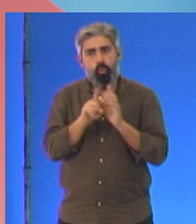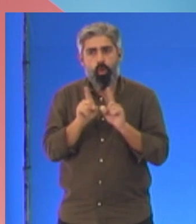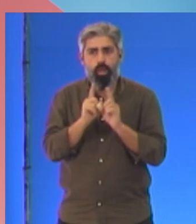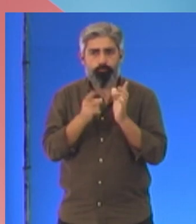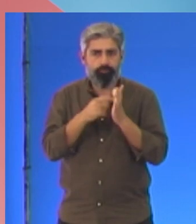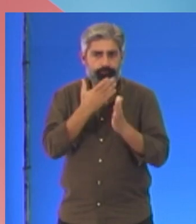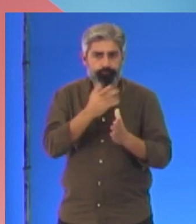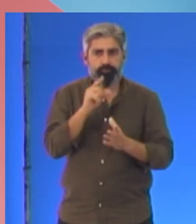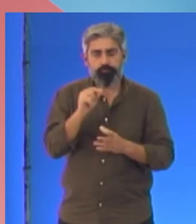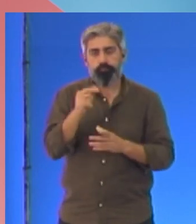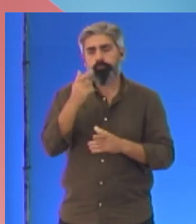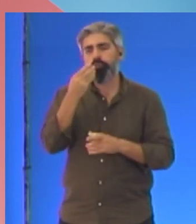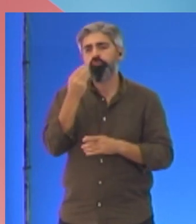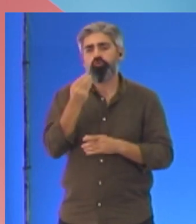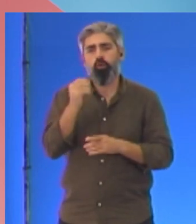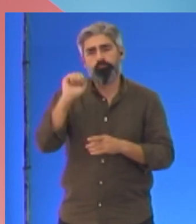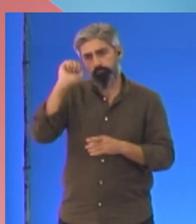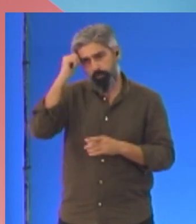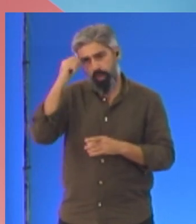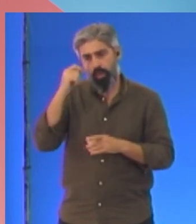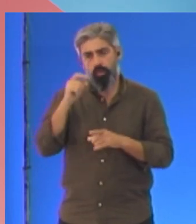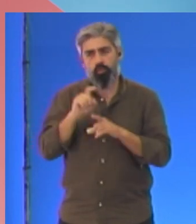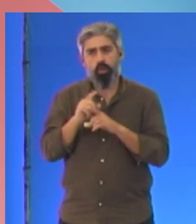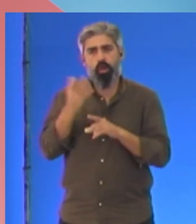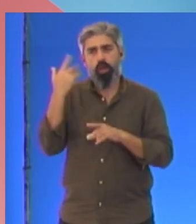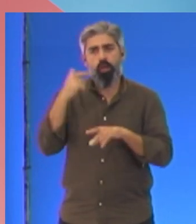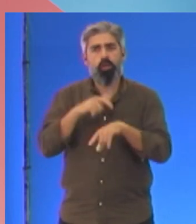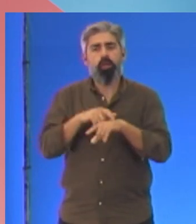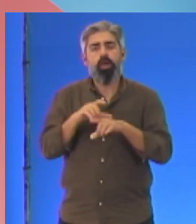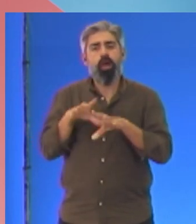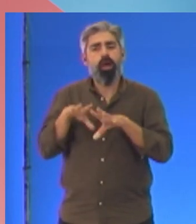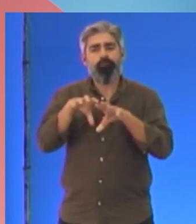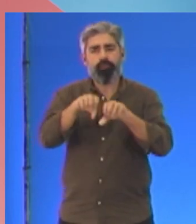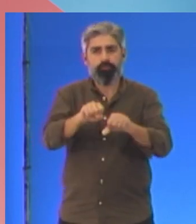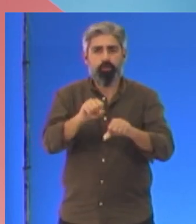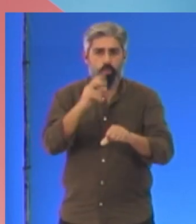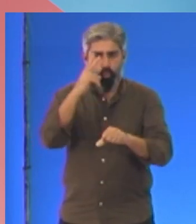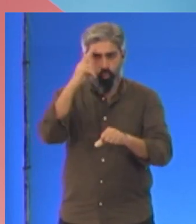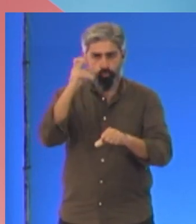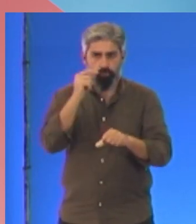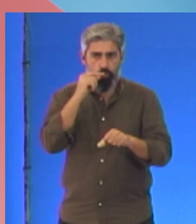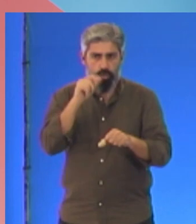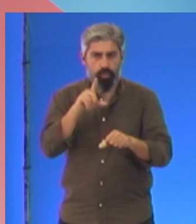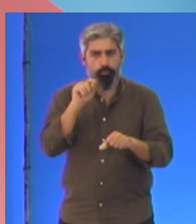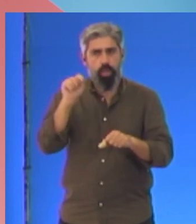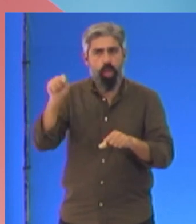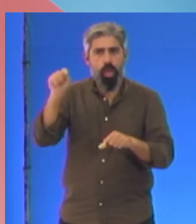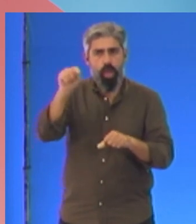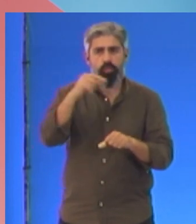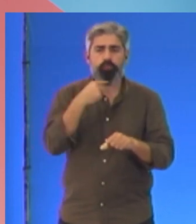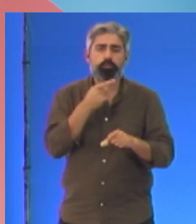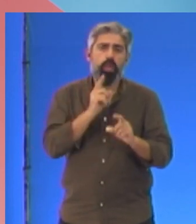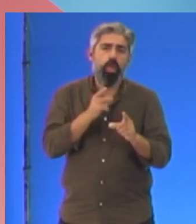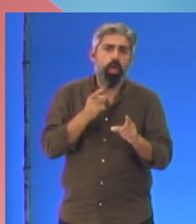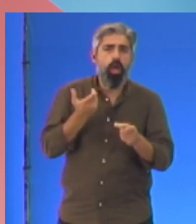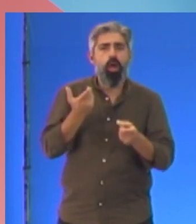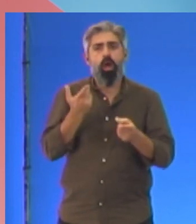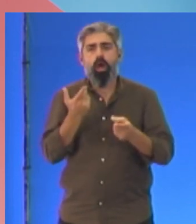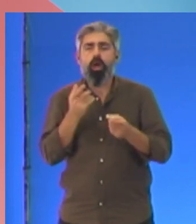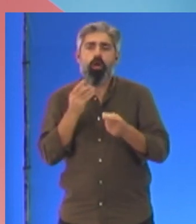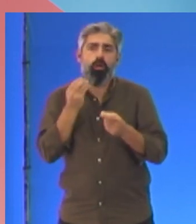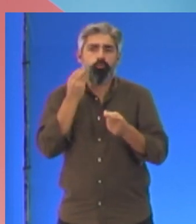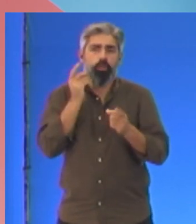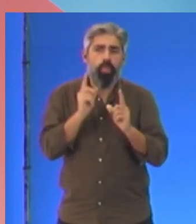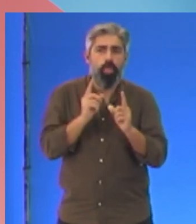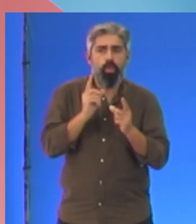jovens morrerem pelo império, como na invasão russa da Ucrânia. E ainda há quem se atreva a justificar tal chacina.